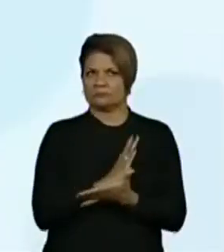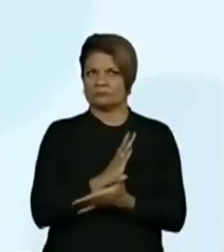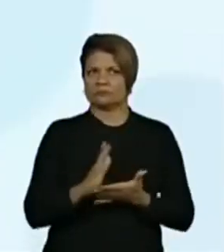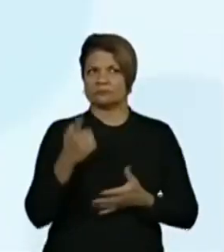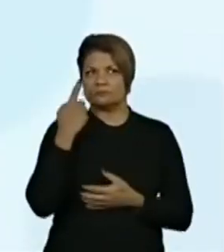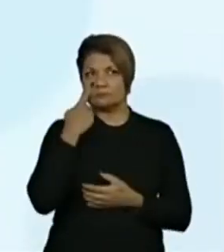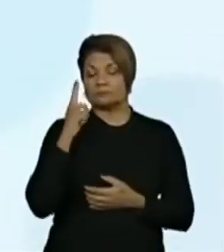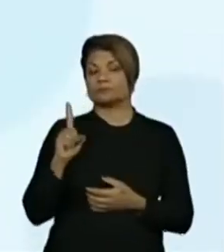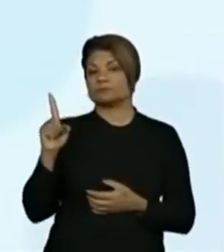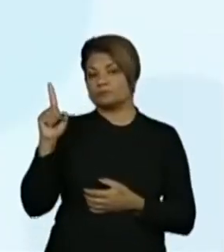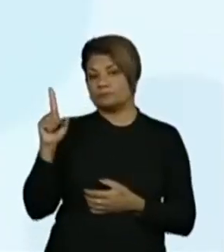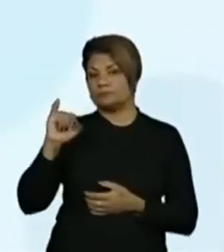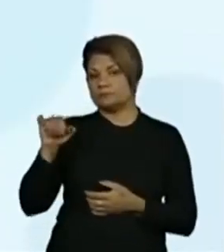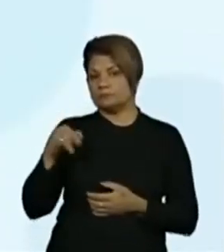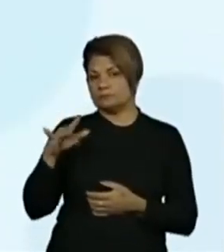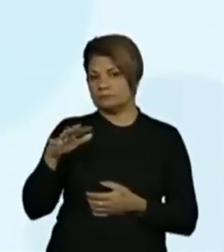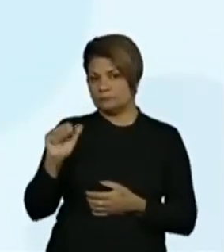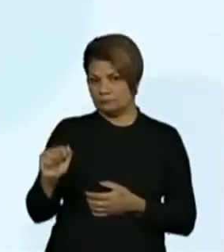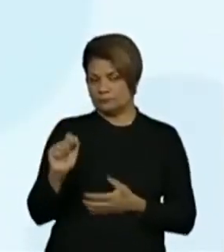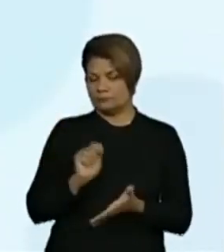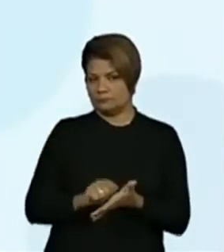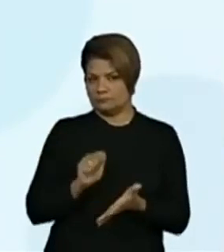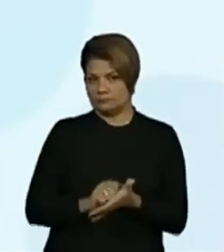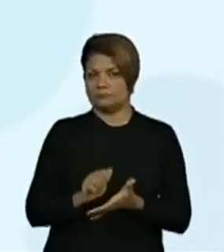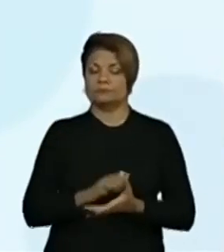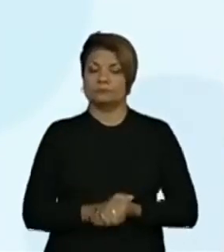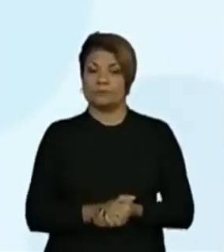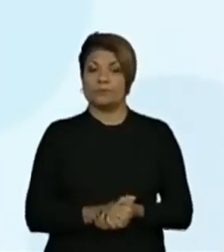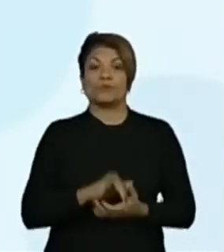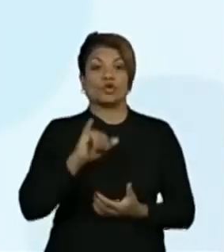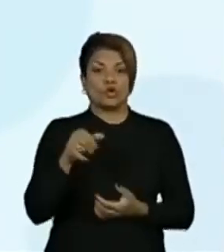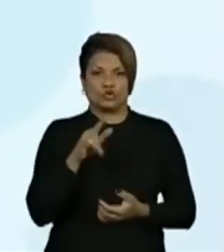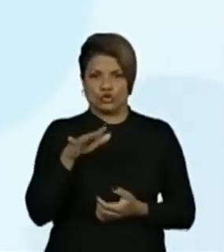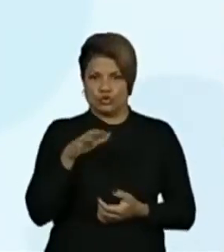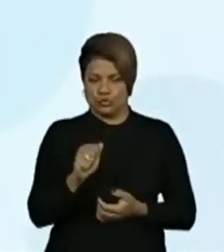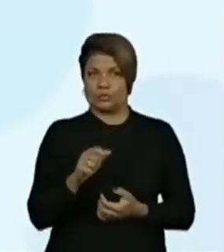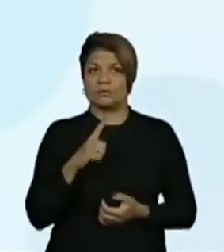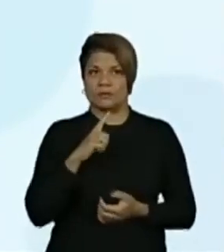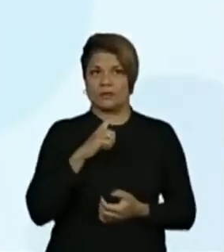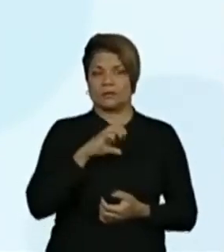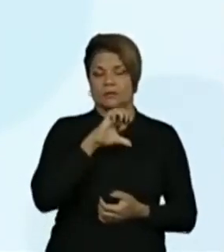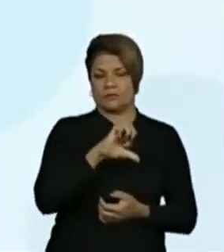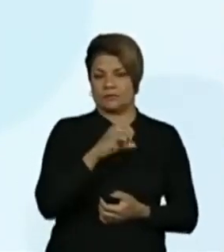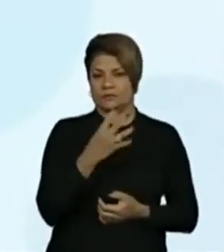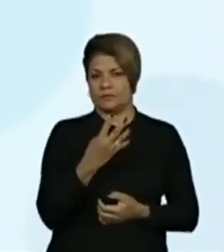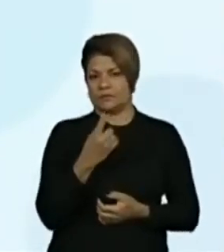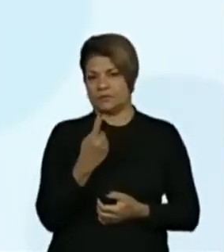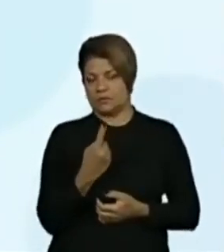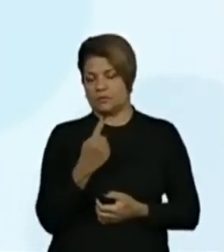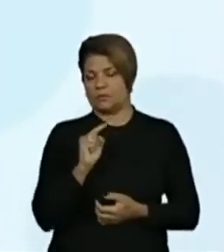a maneira que Júlia escreveu. Júlia escreveu o número 941